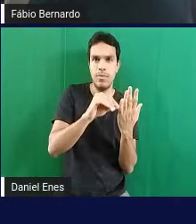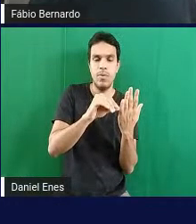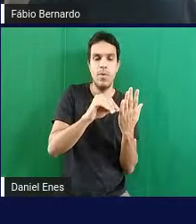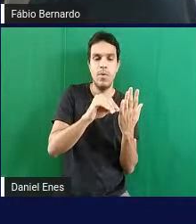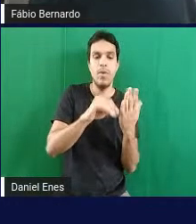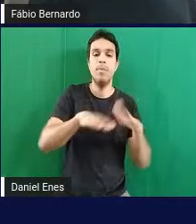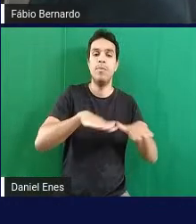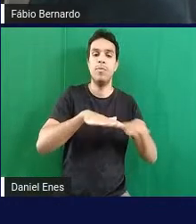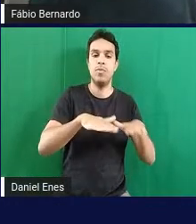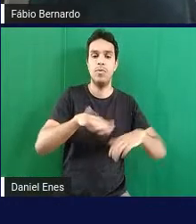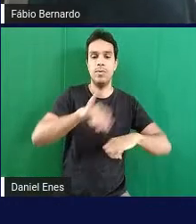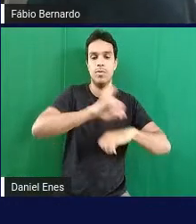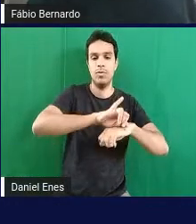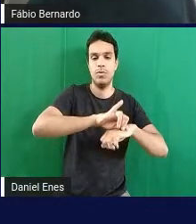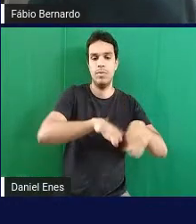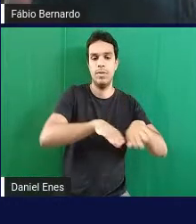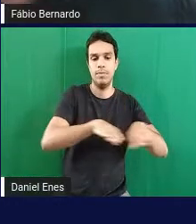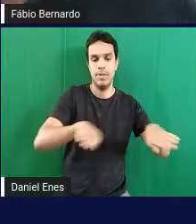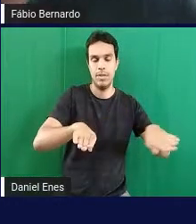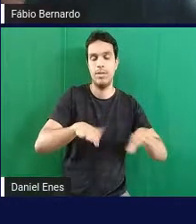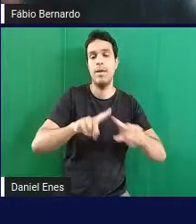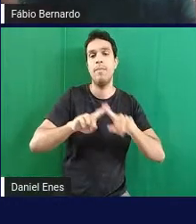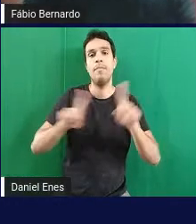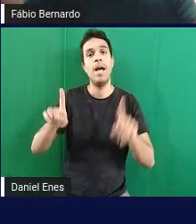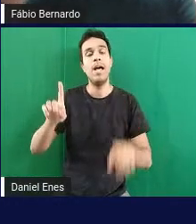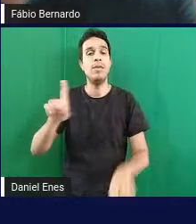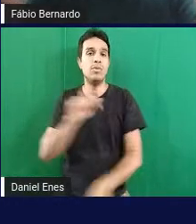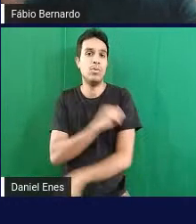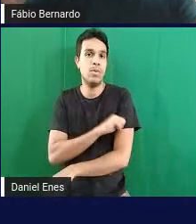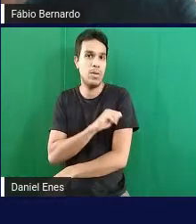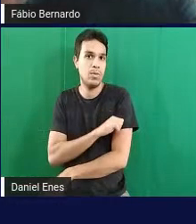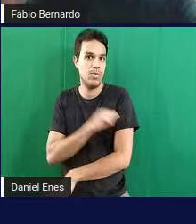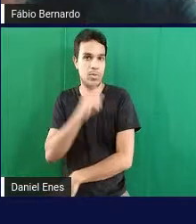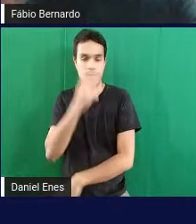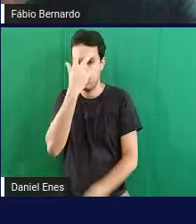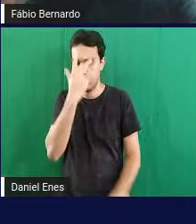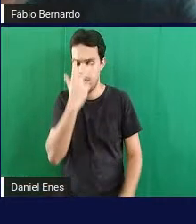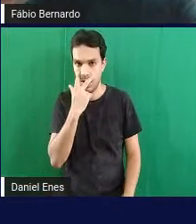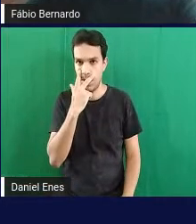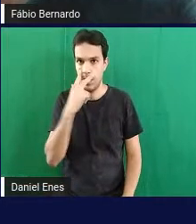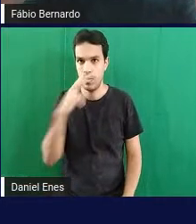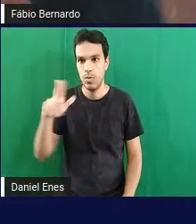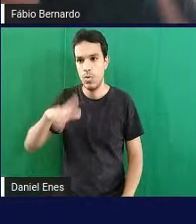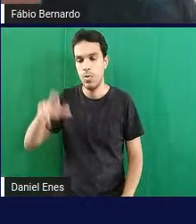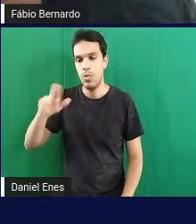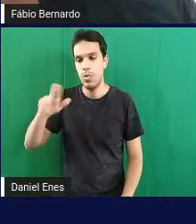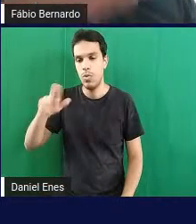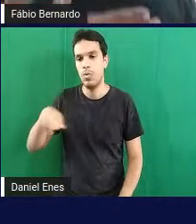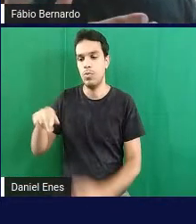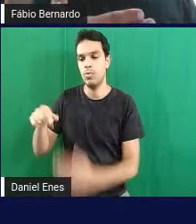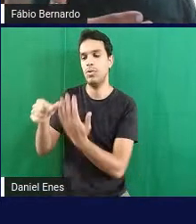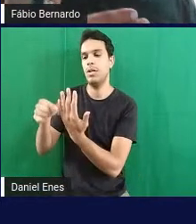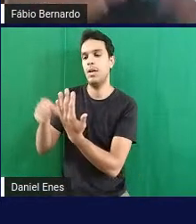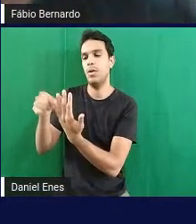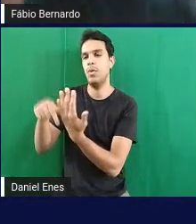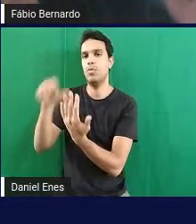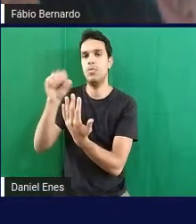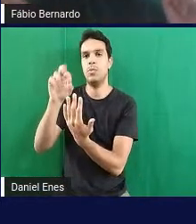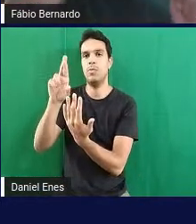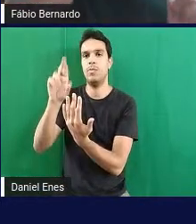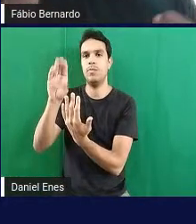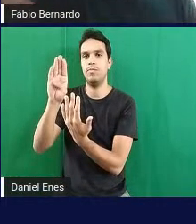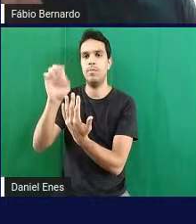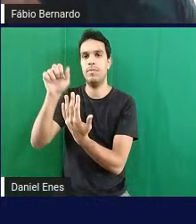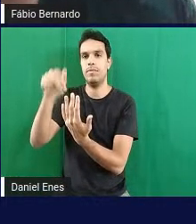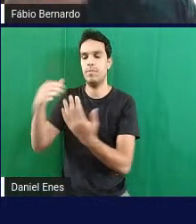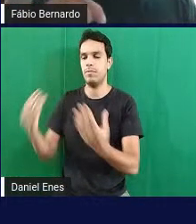aluno cego ele utiliza o ábaco segurando o soroban utilizando na mão então se ele não tivesse essa película de EVA no fundo